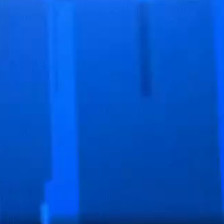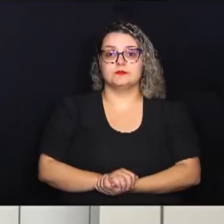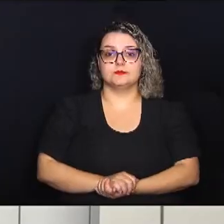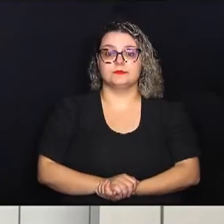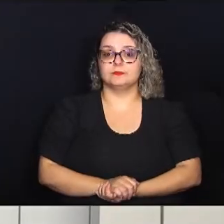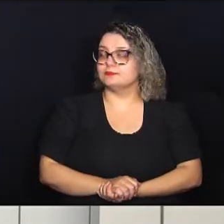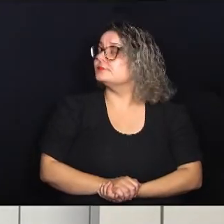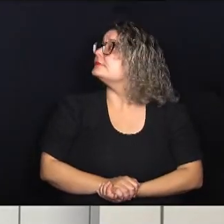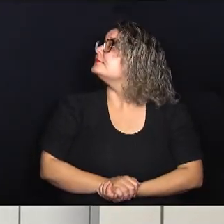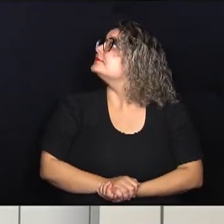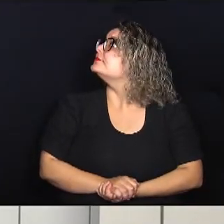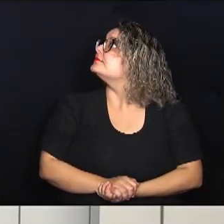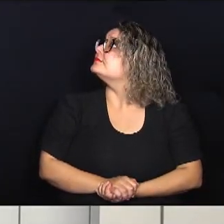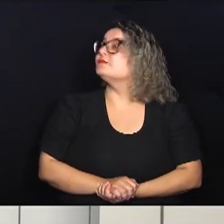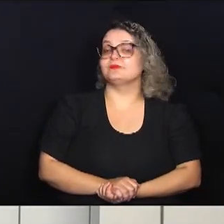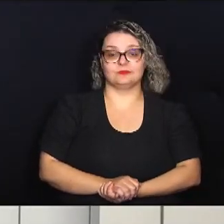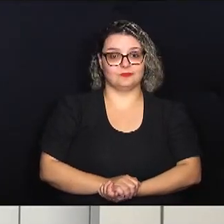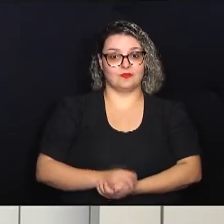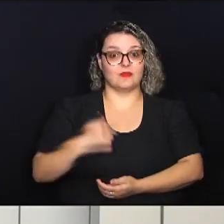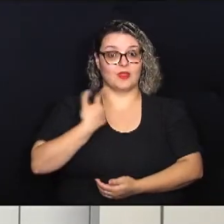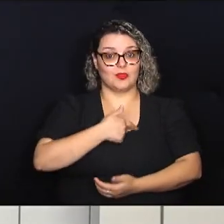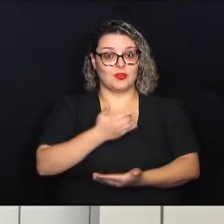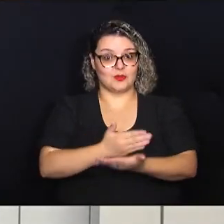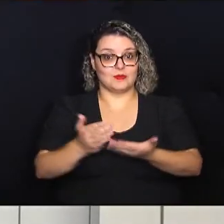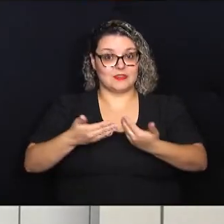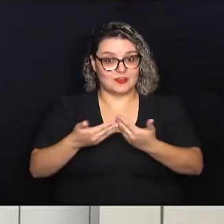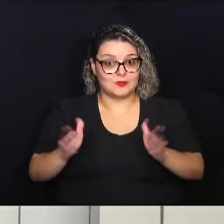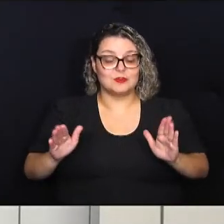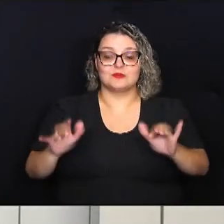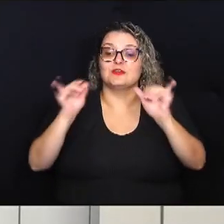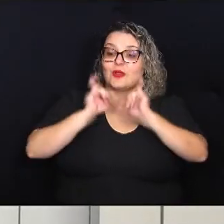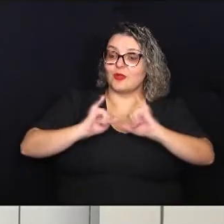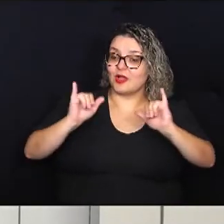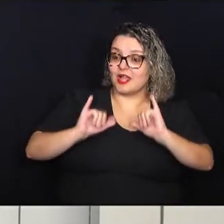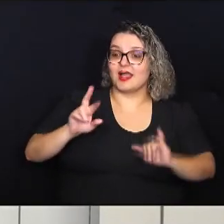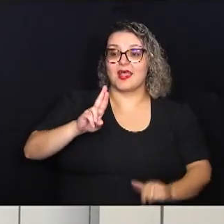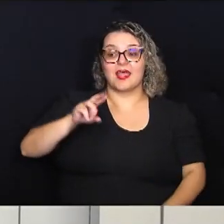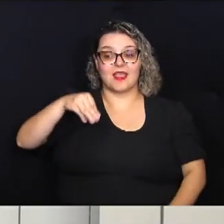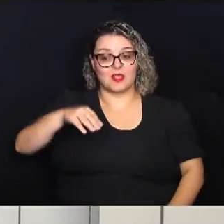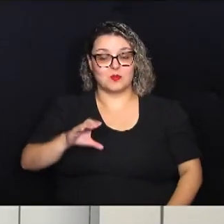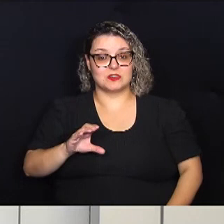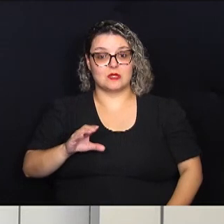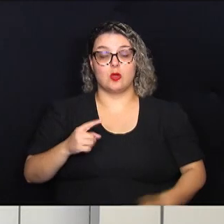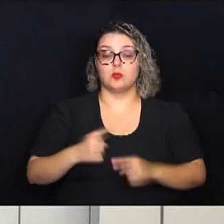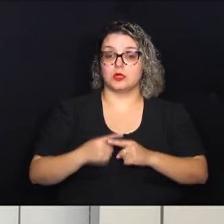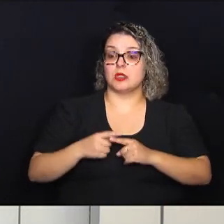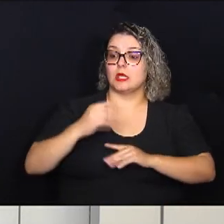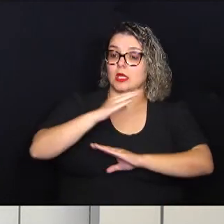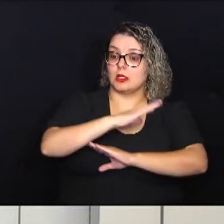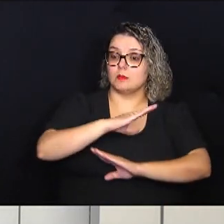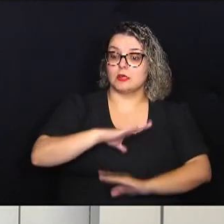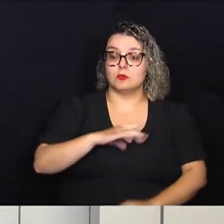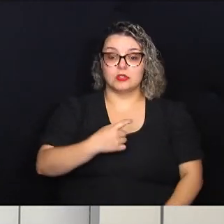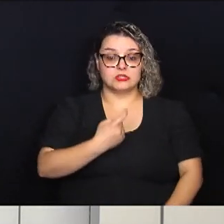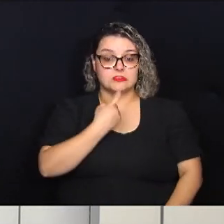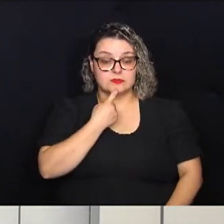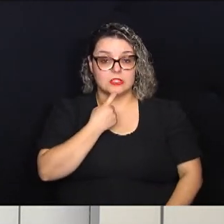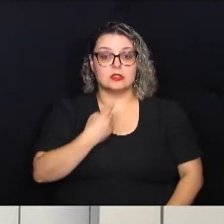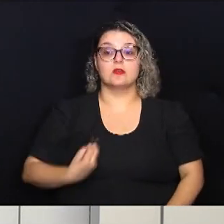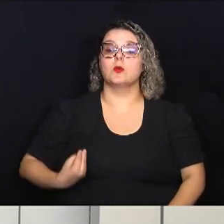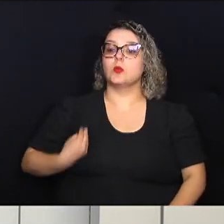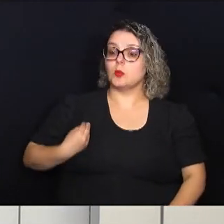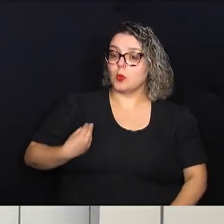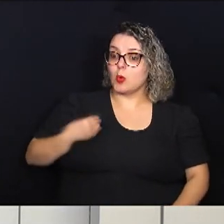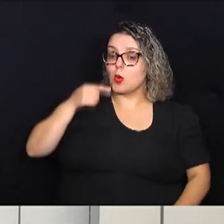E a gente abre a edição de hoje com as notícias da Metrópole, porque a Câmara Municipal esteve presente